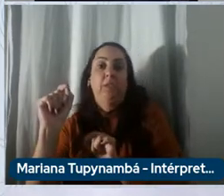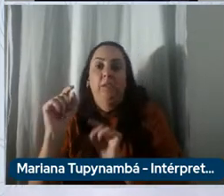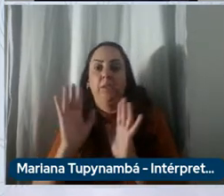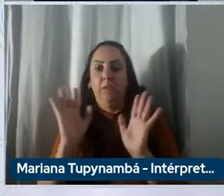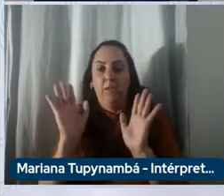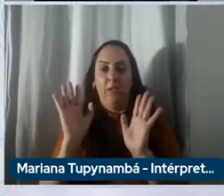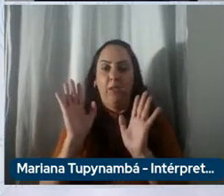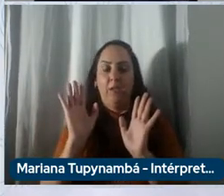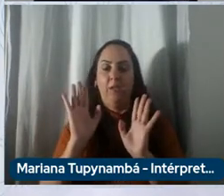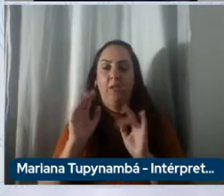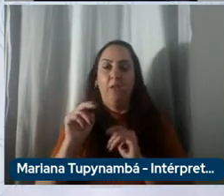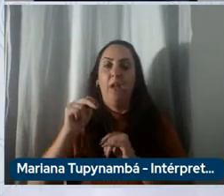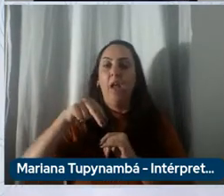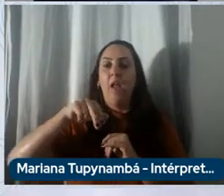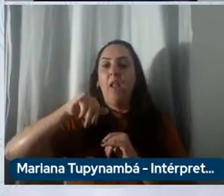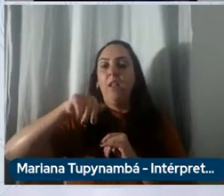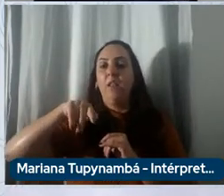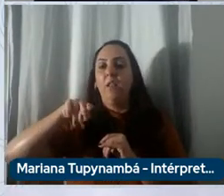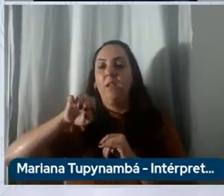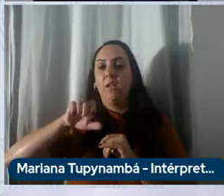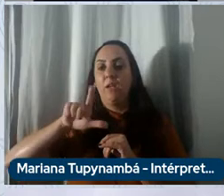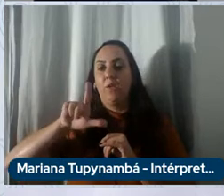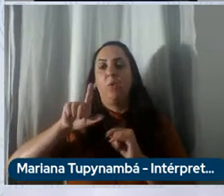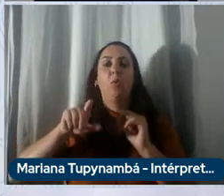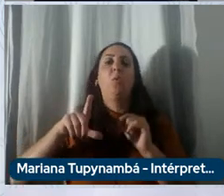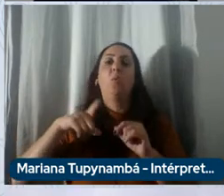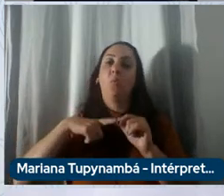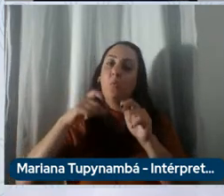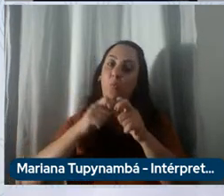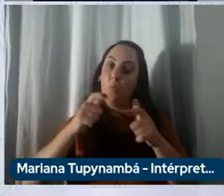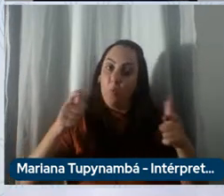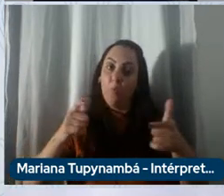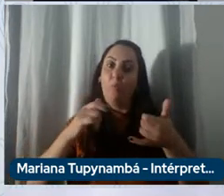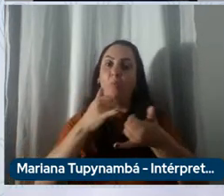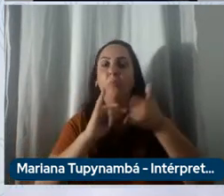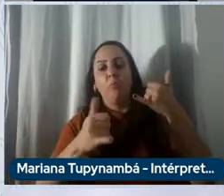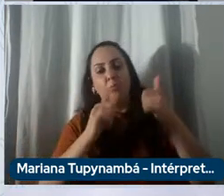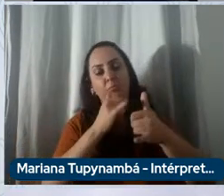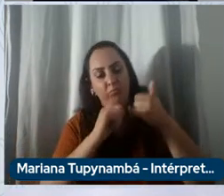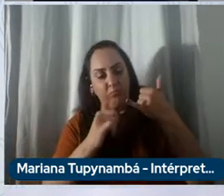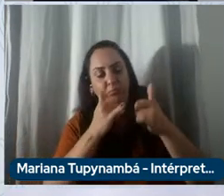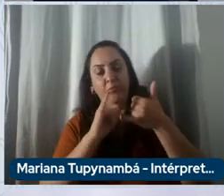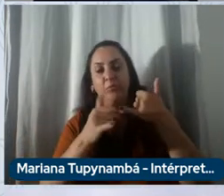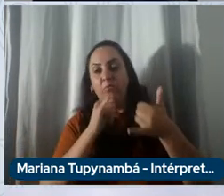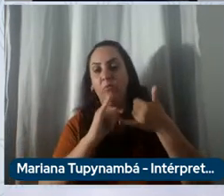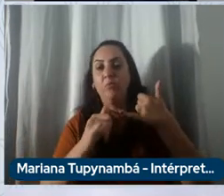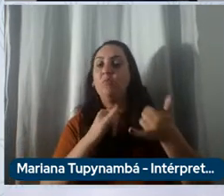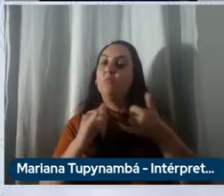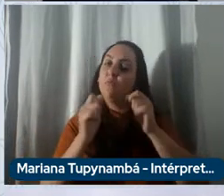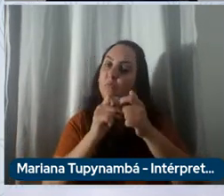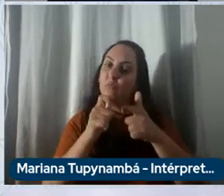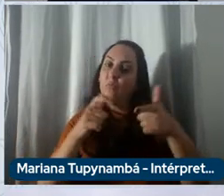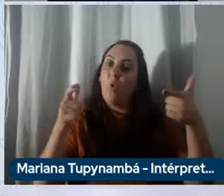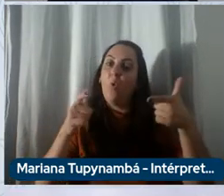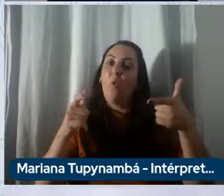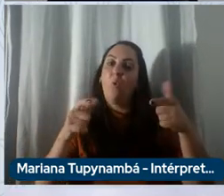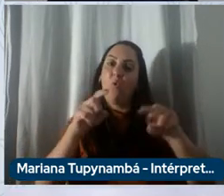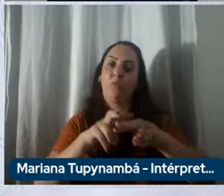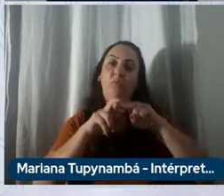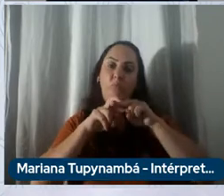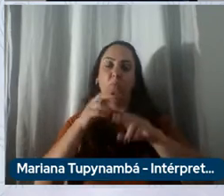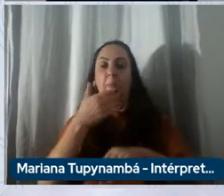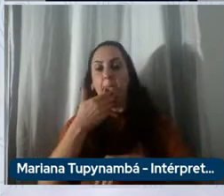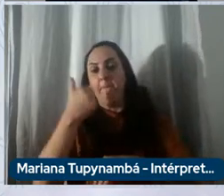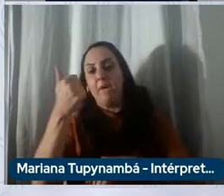o níquel é a forte densidade de energia quanto mais níquel nas baterias melhor pela autonomia e pela